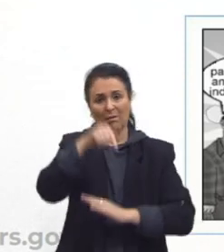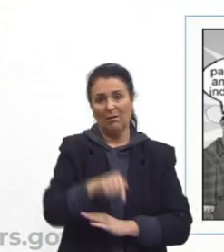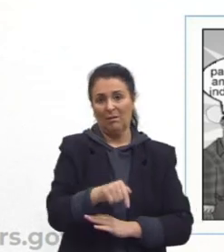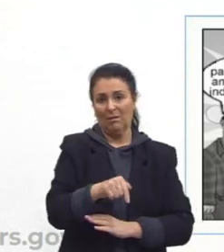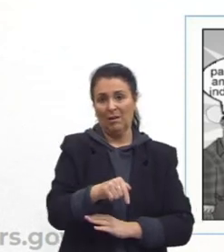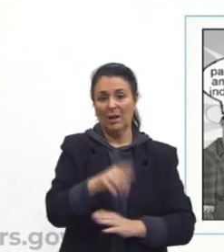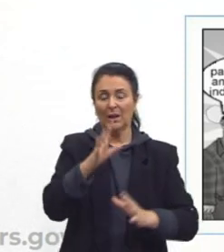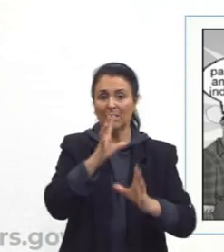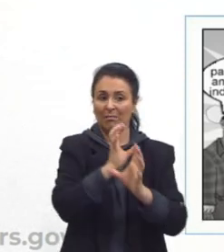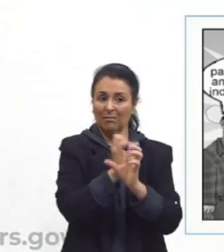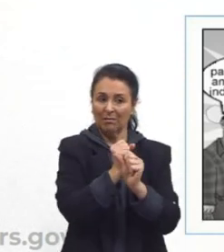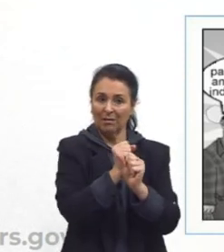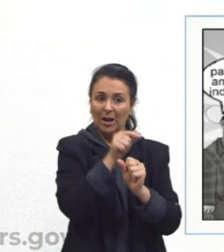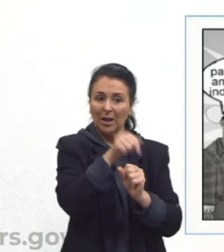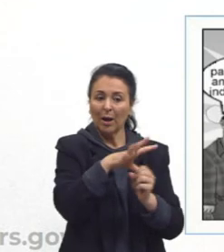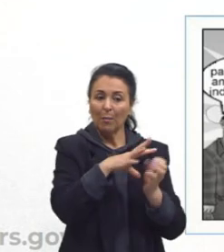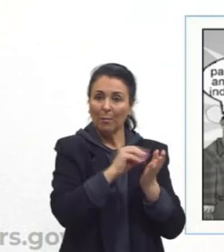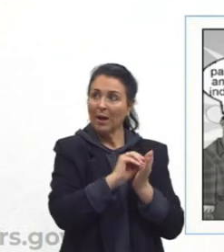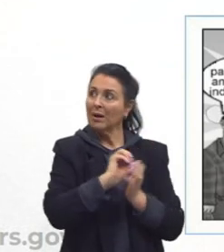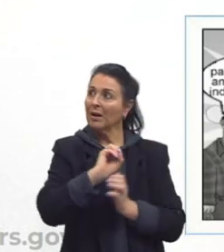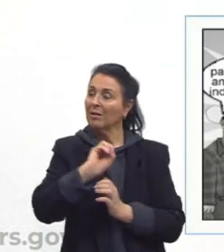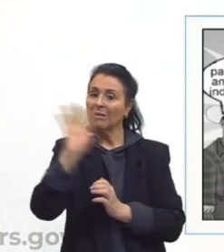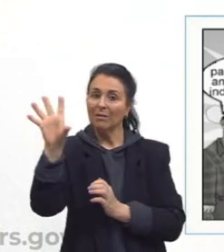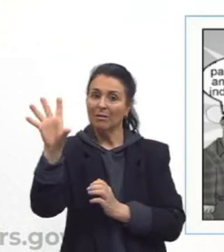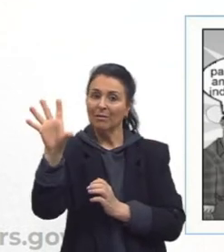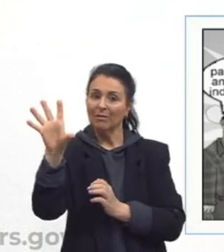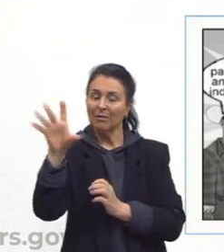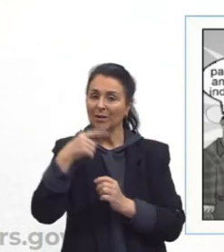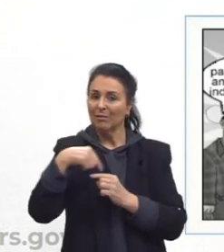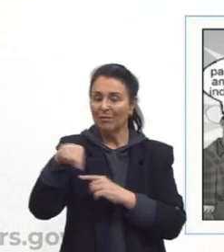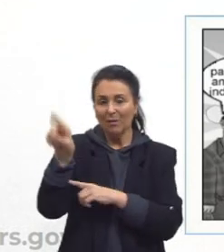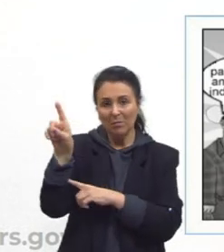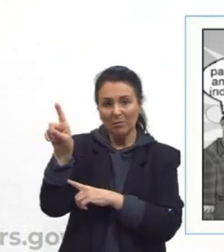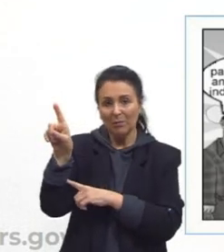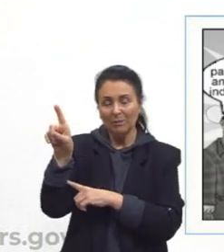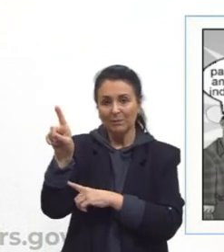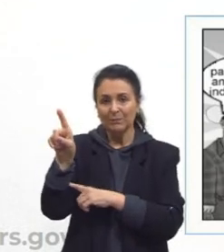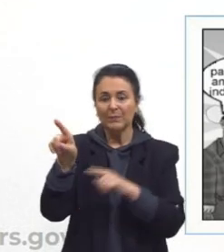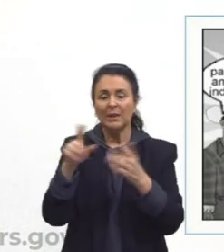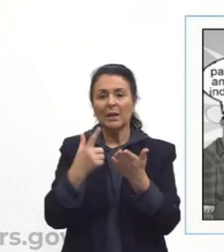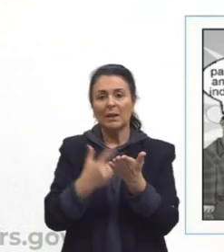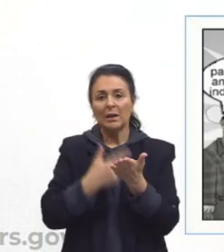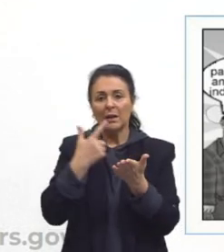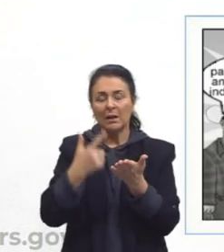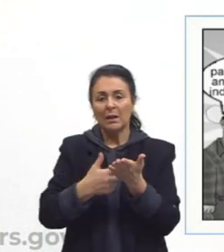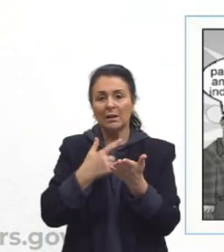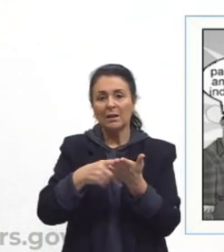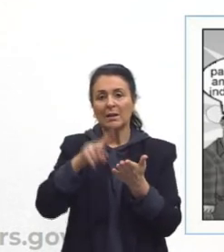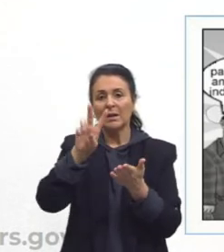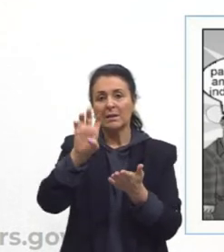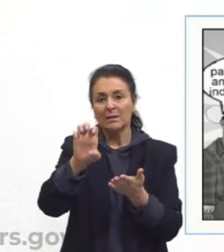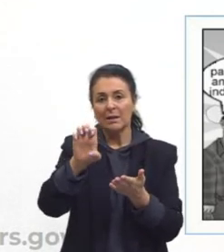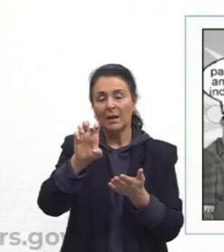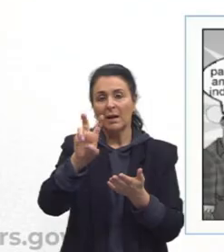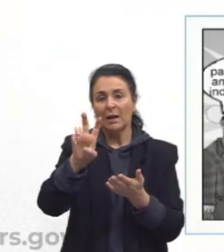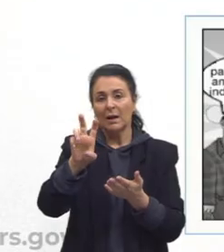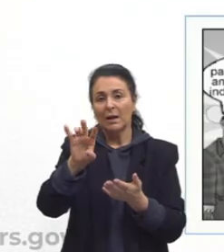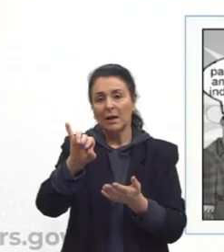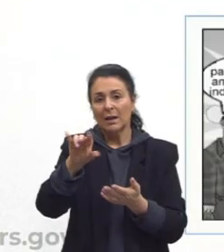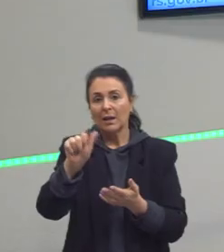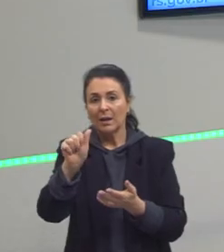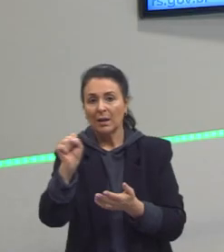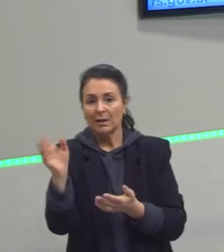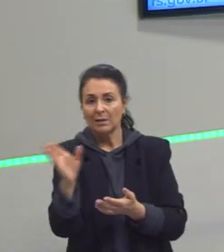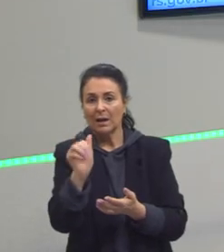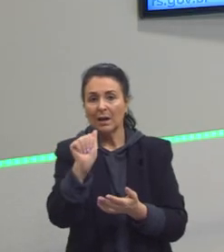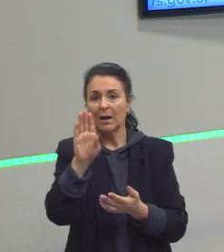vai para o país, o país de sua origem. Eu sugiro você aqui que leia o livro As Veias Abertas da América Latina, entender